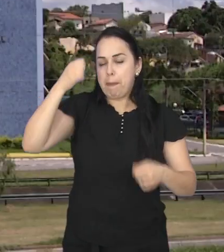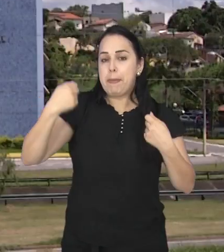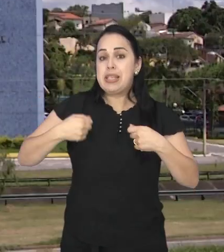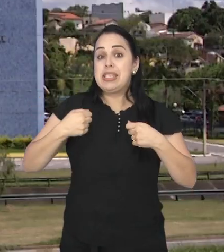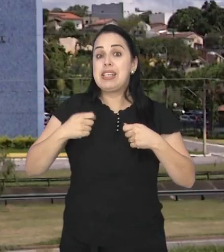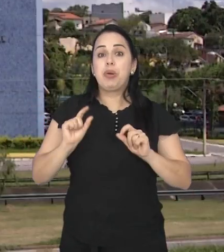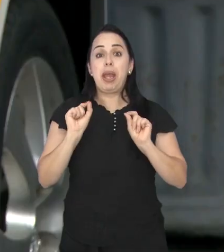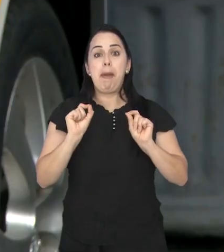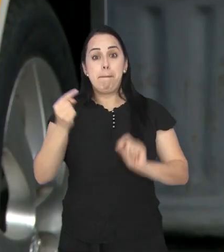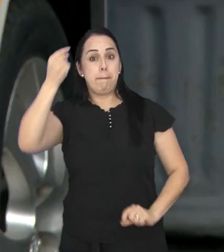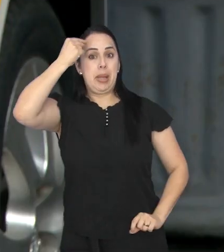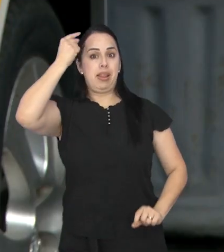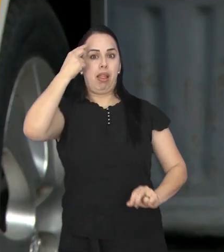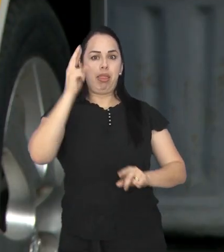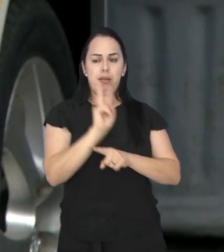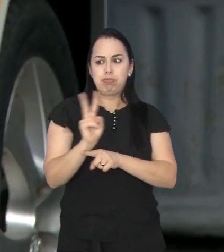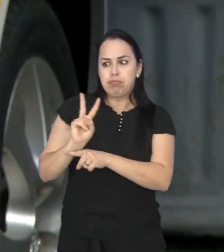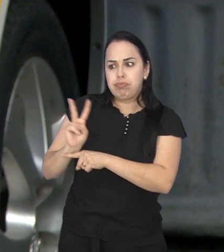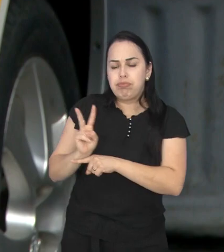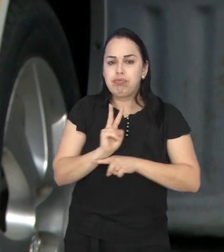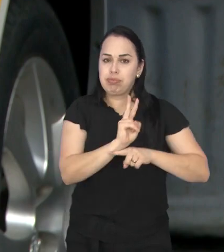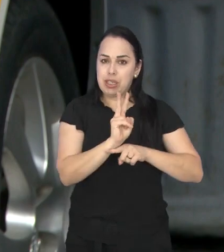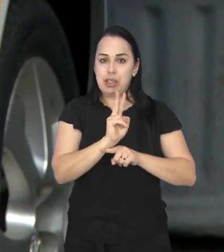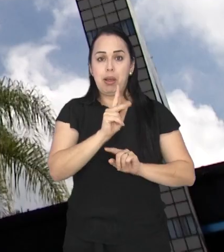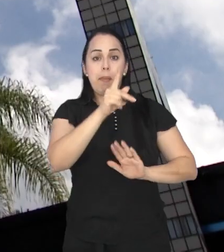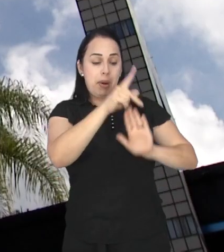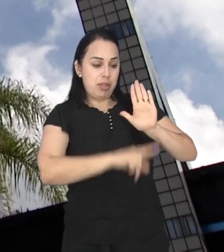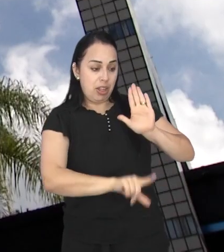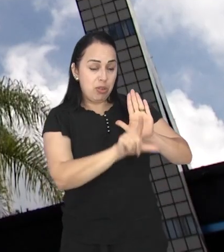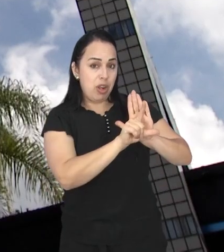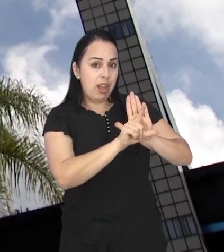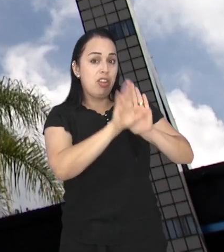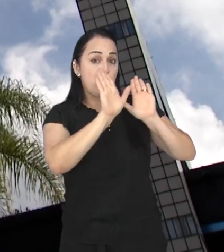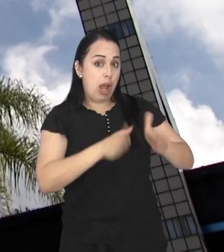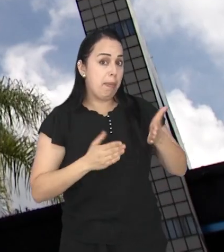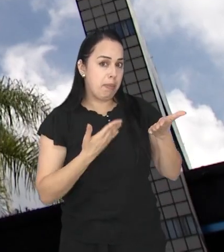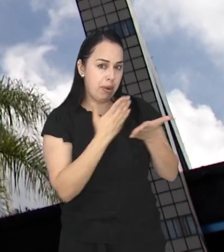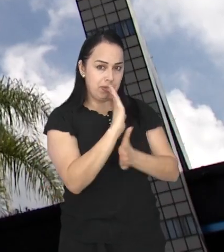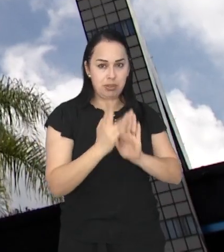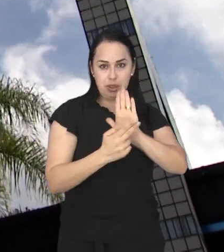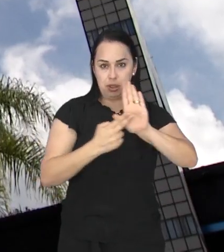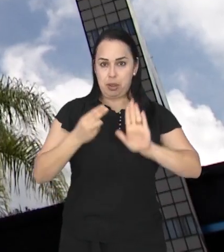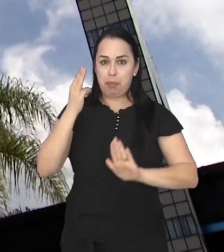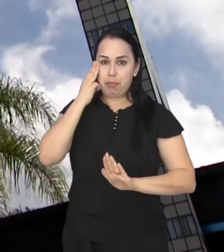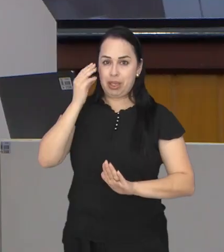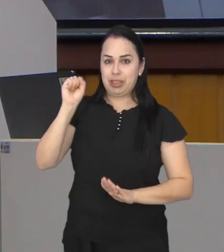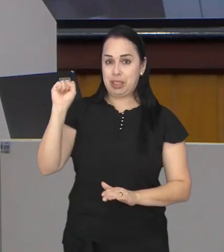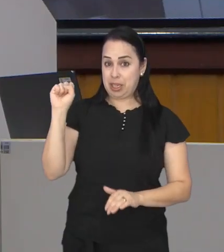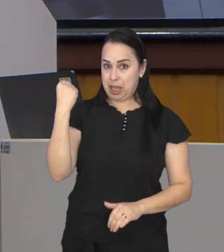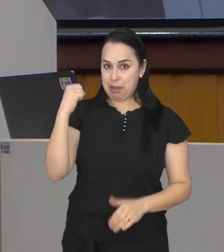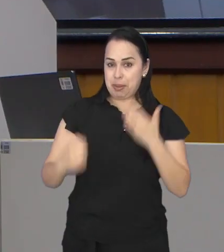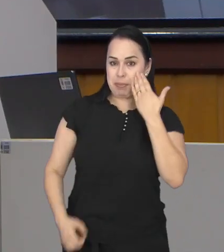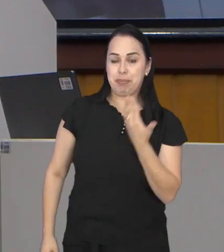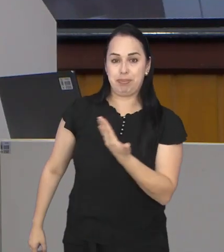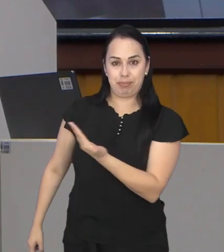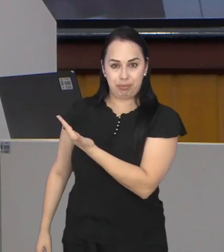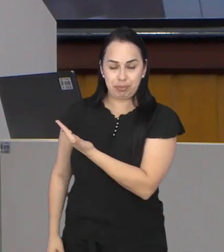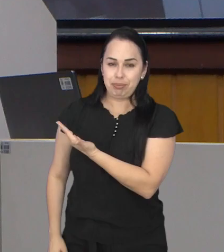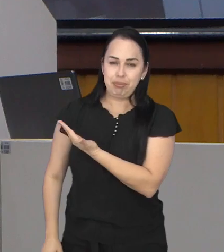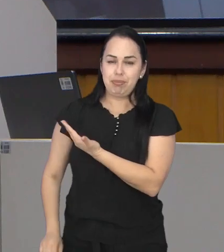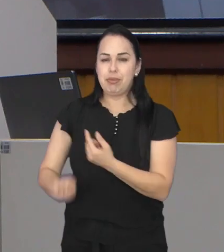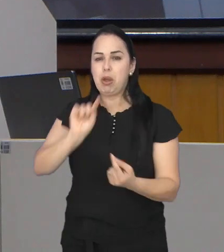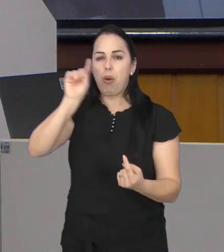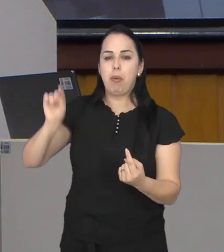poder público, a segurança desses locais. Um projeto de lei aprovado, de autoria do vereador Marcão da